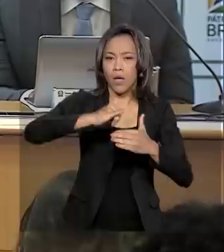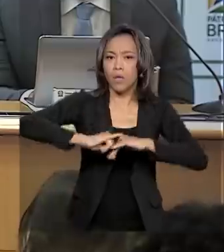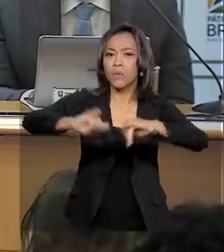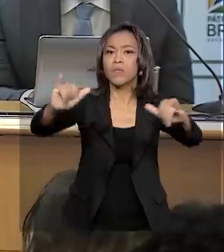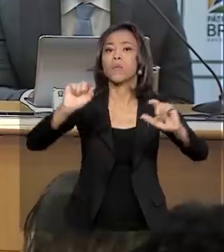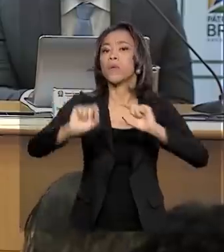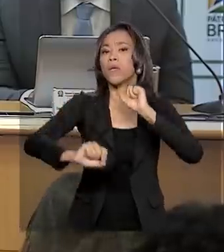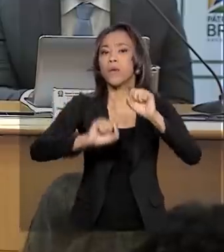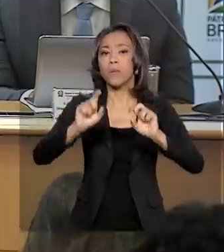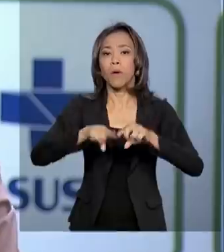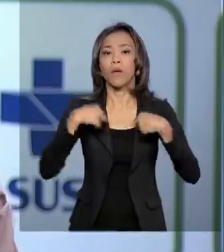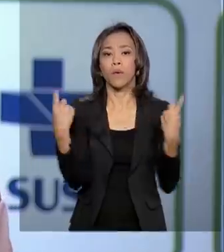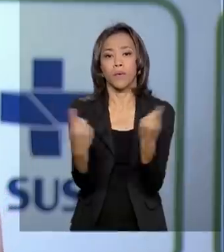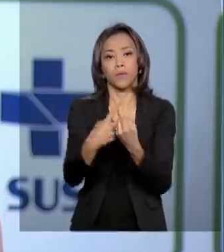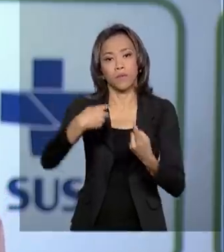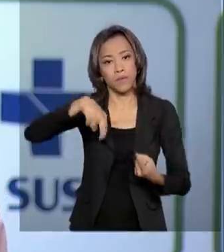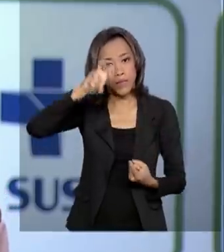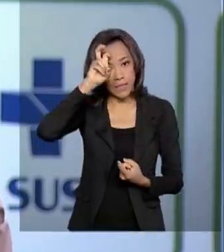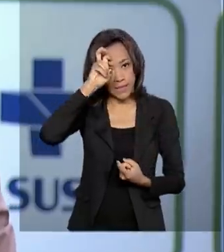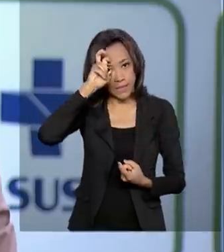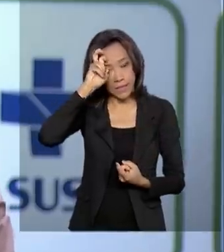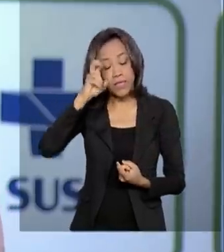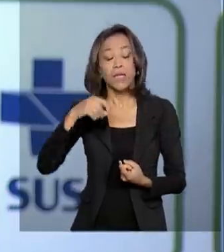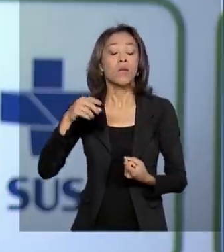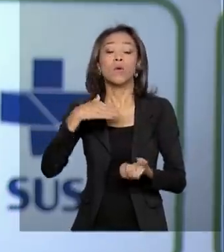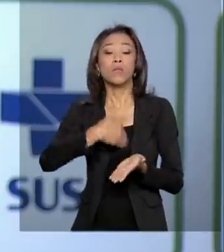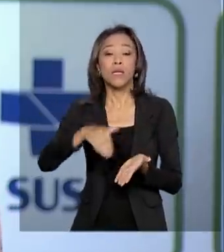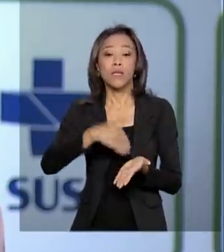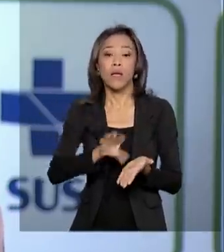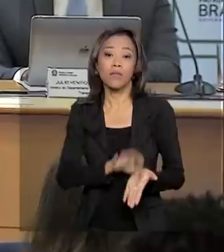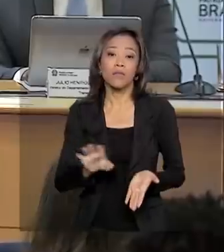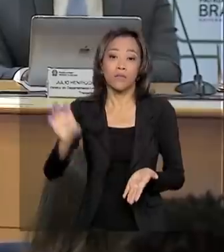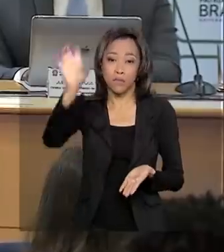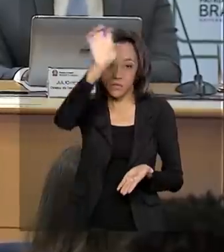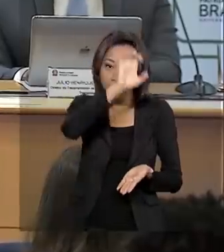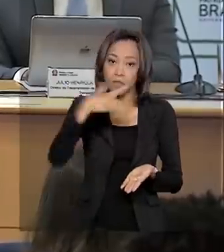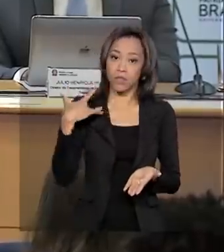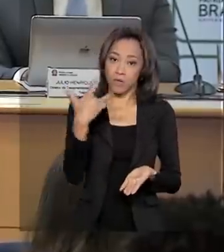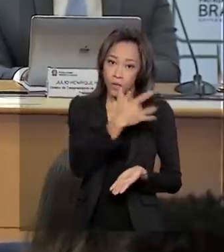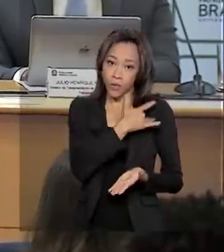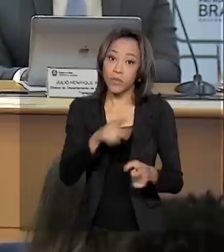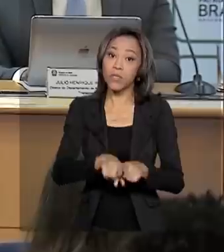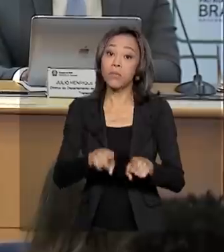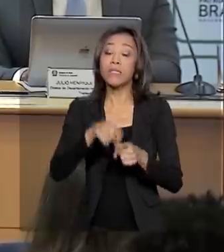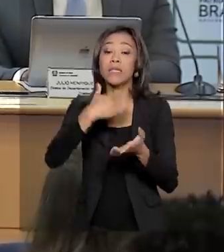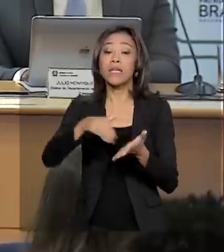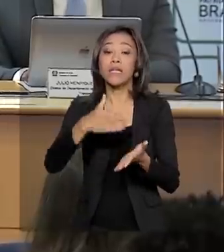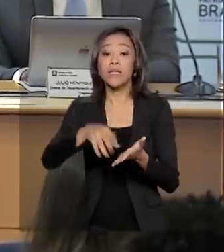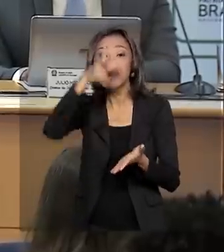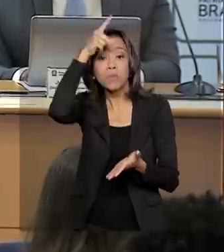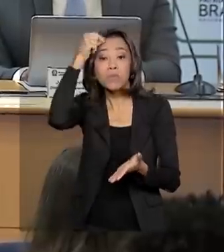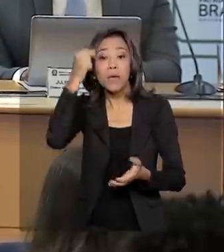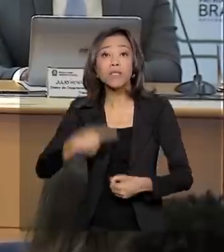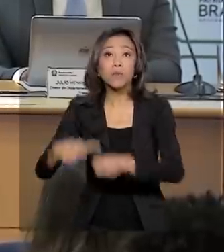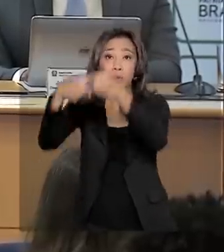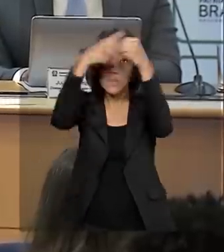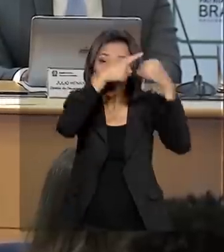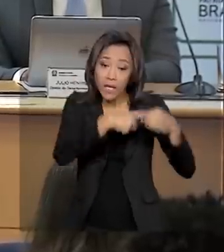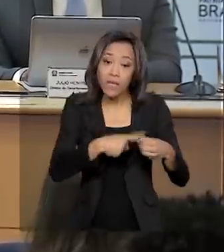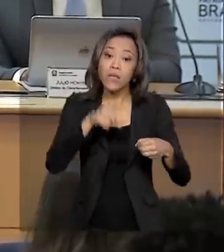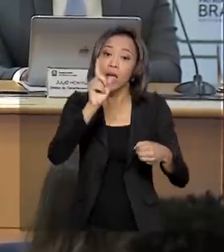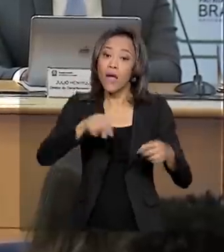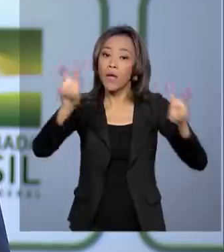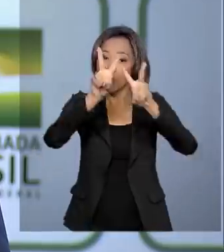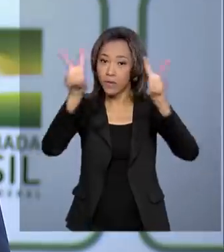uma reunião com secretarias de saúde dos estados e as secretarias municipais das capitais. O foco do debate será o